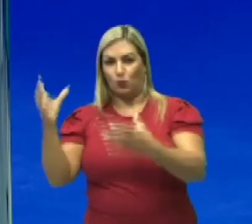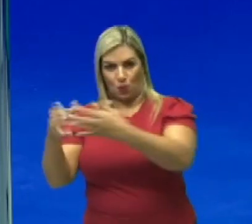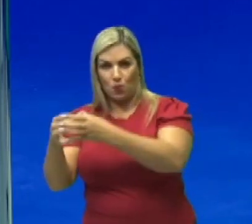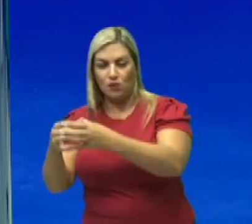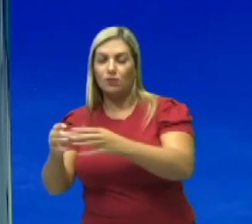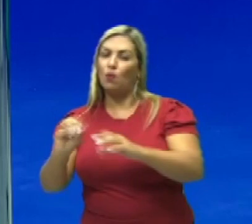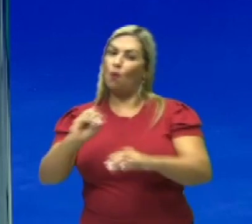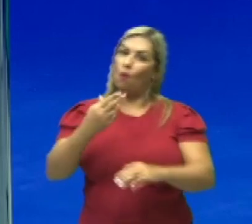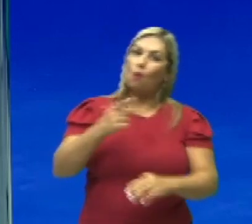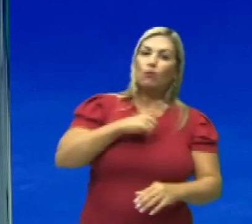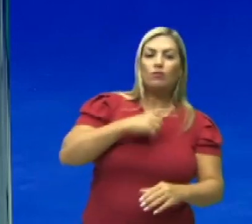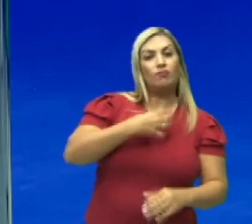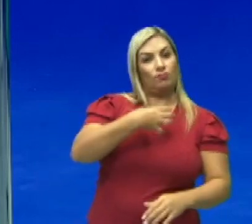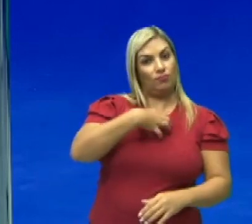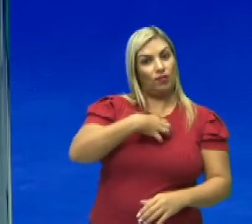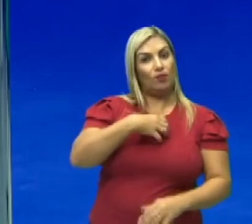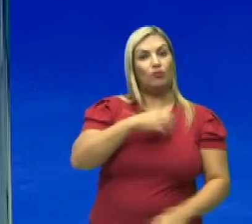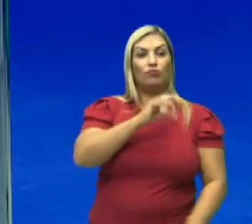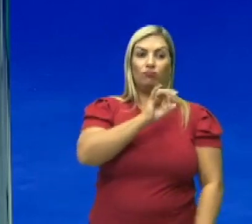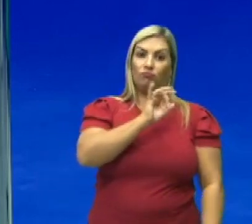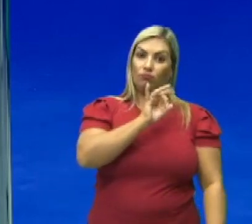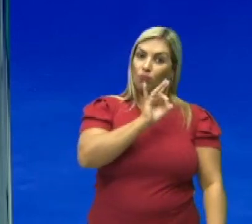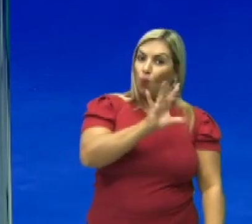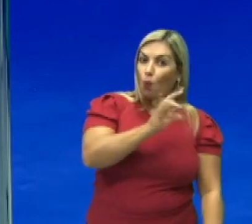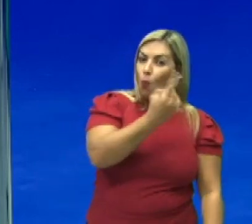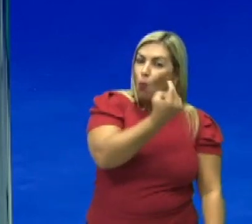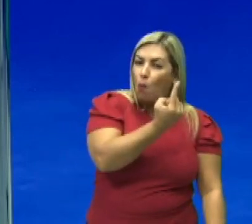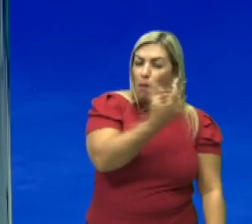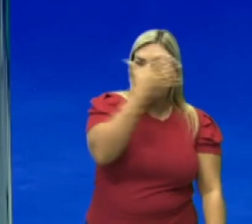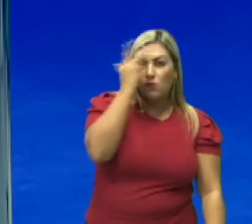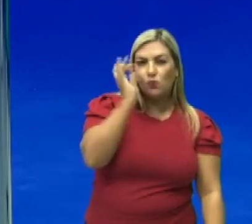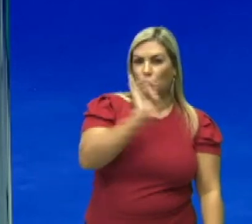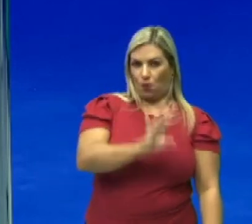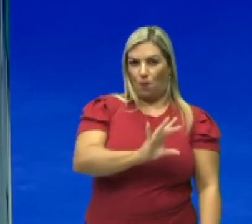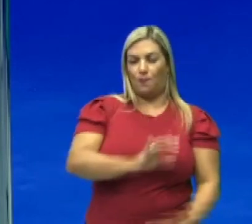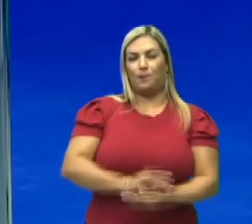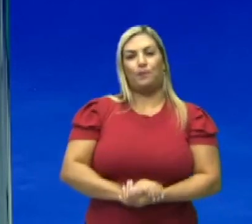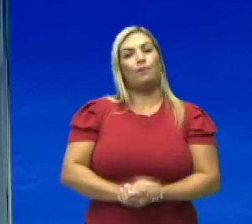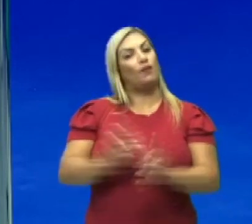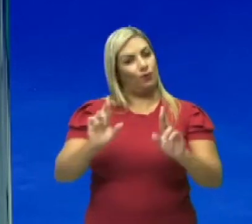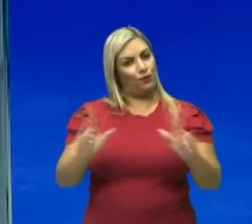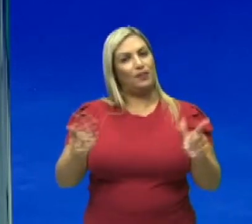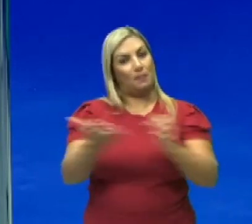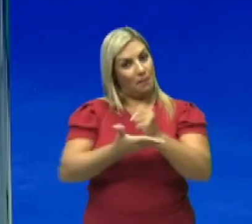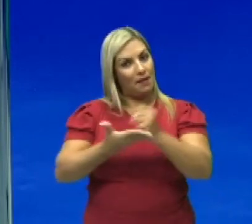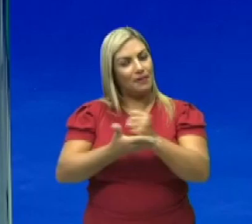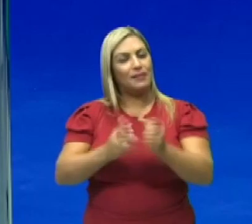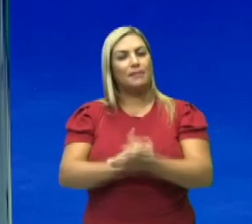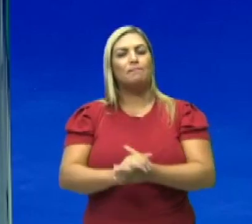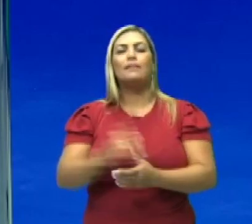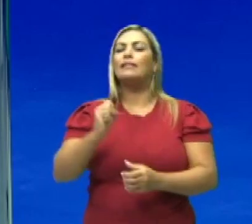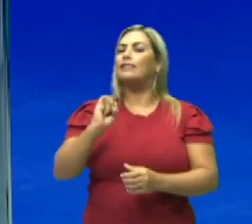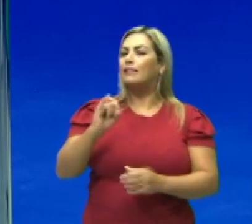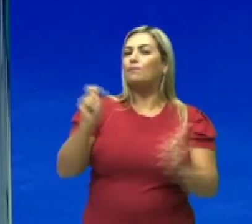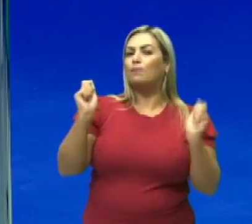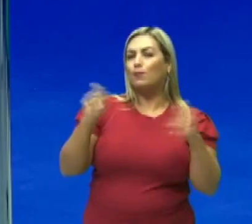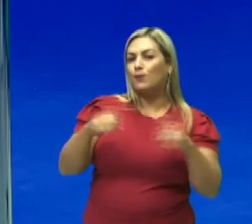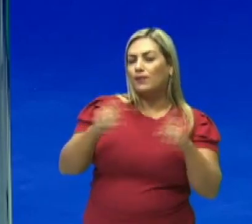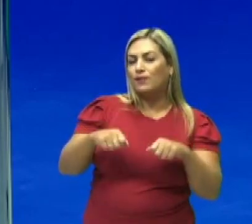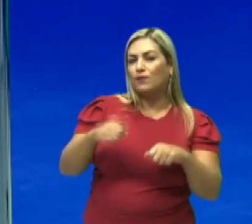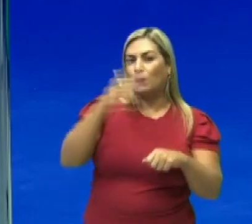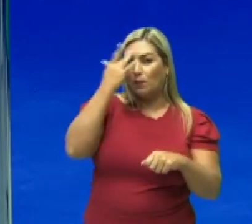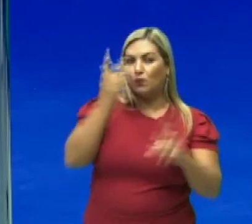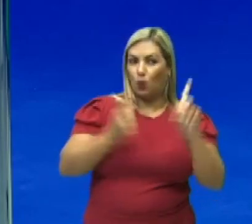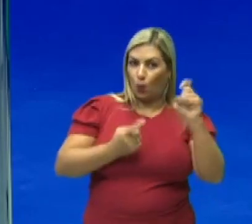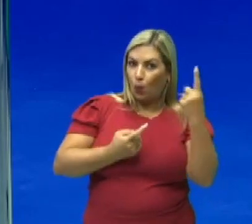ou existe a forma de ser praticado com uma pessoa só? Isso é a diferença. Se existe a forma de ser praticado com uma